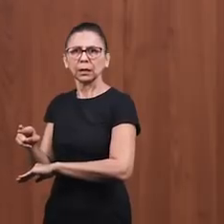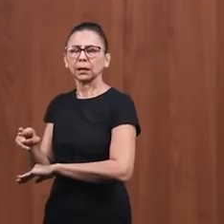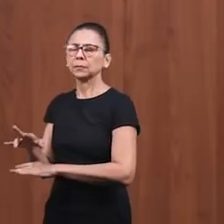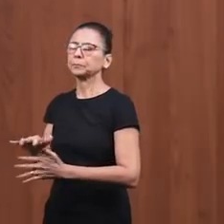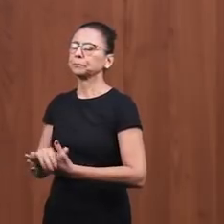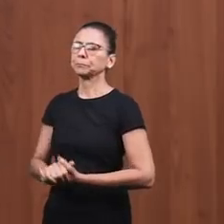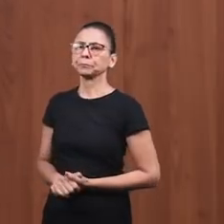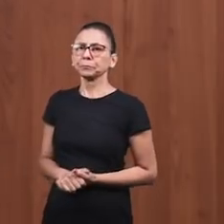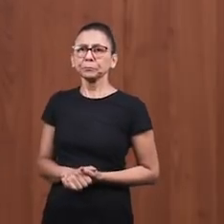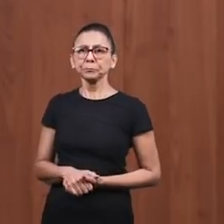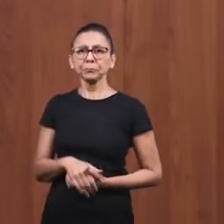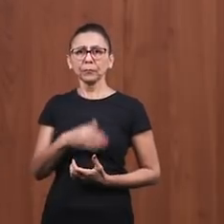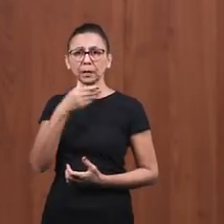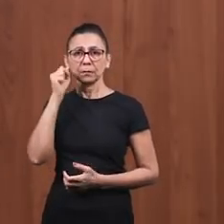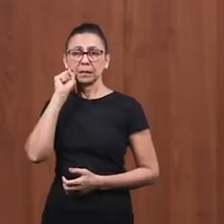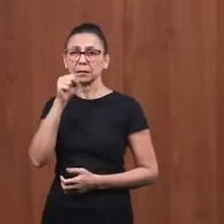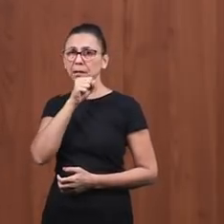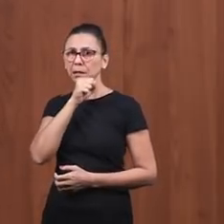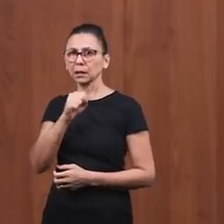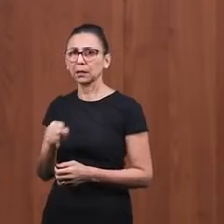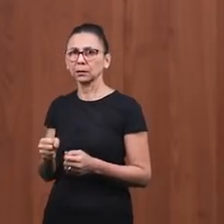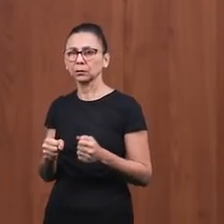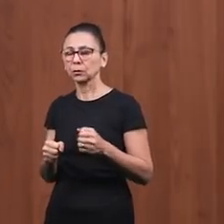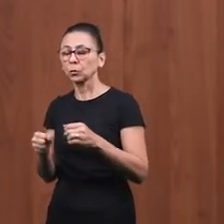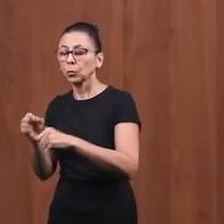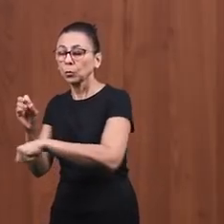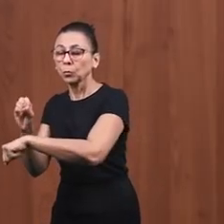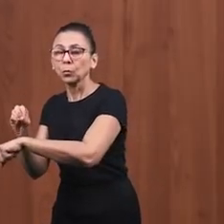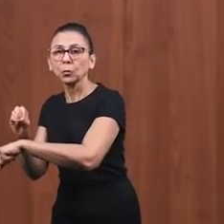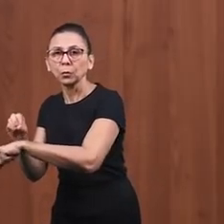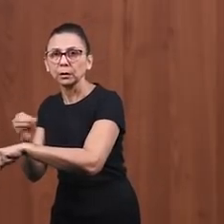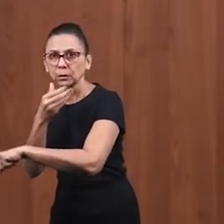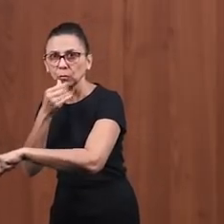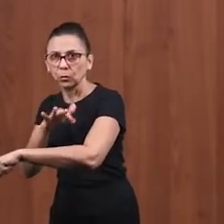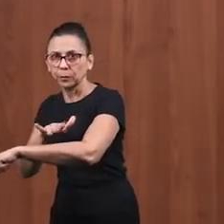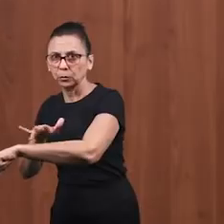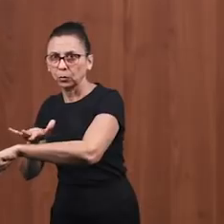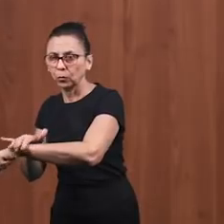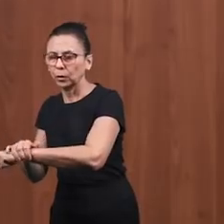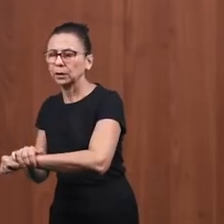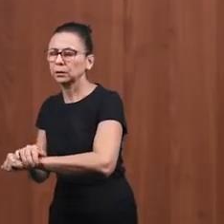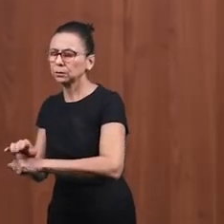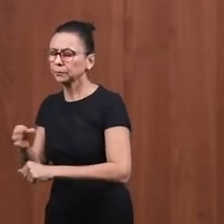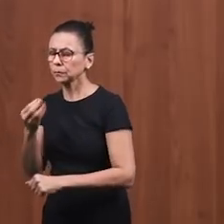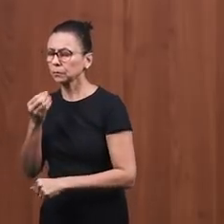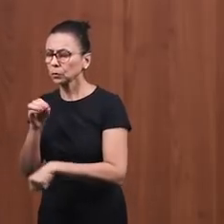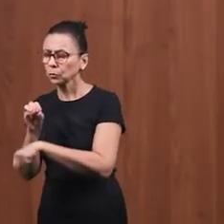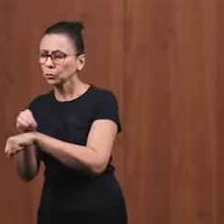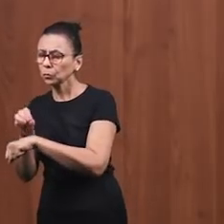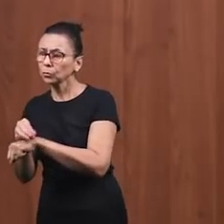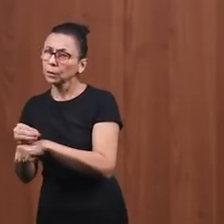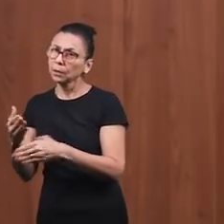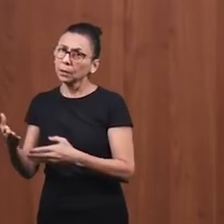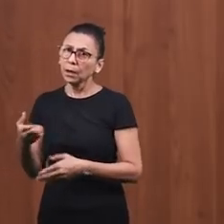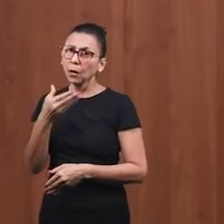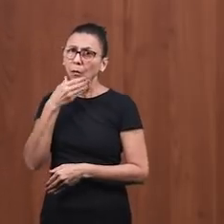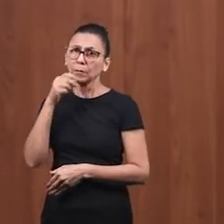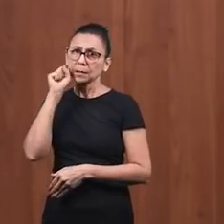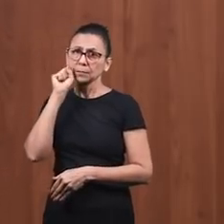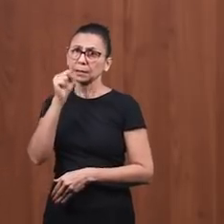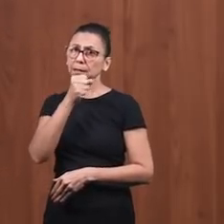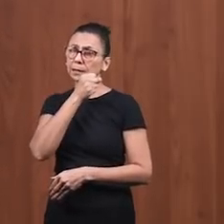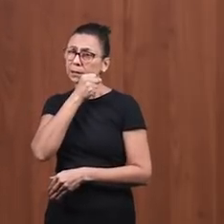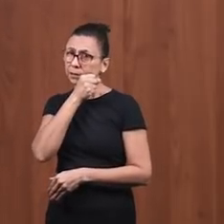e deixa ele no lugar, cuida dele, deixa no lugar. Ele leva, cuida dele. E no outro dia, como ele estava de passagem, ele estava de